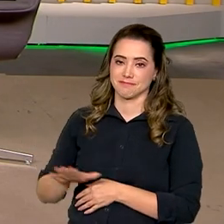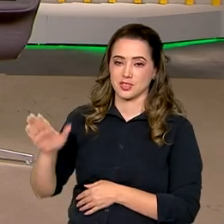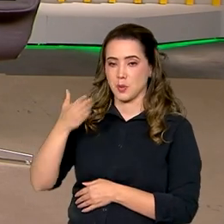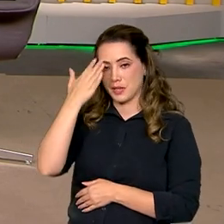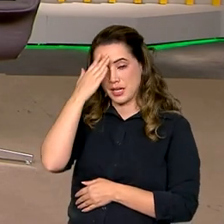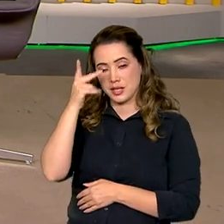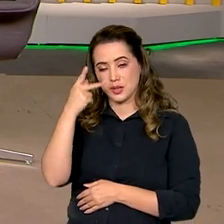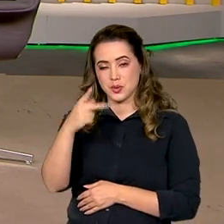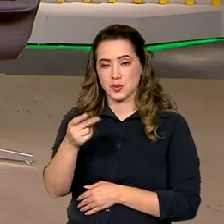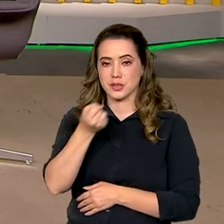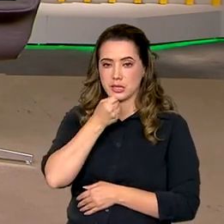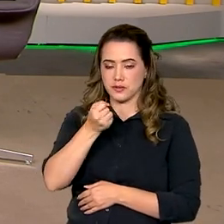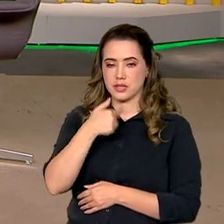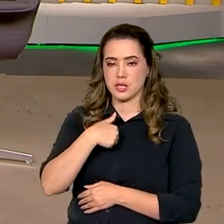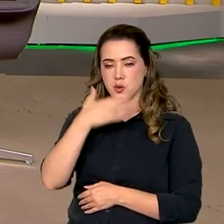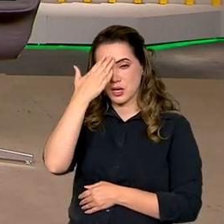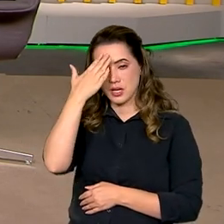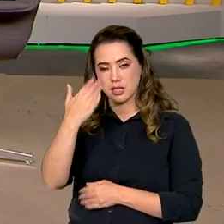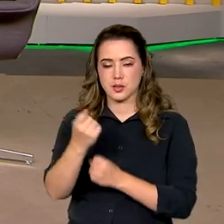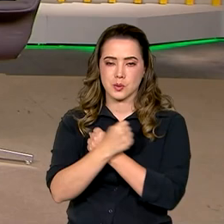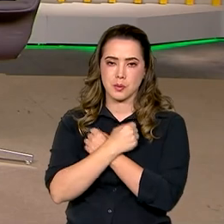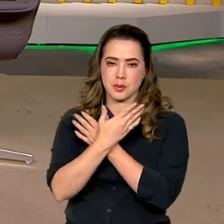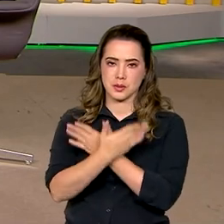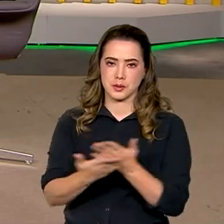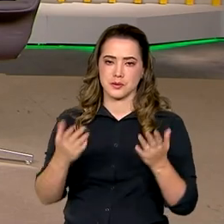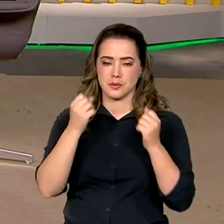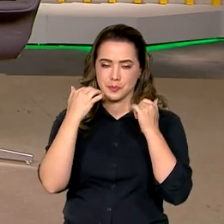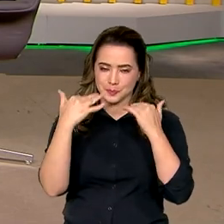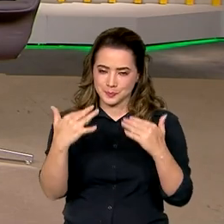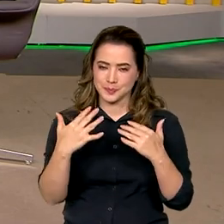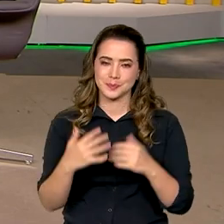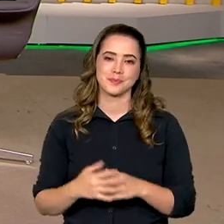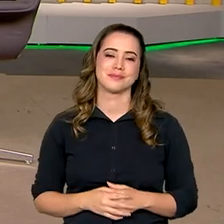sua entrevista. Eu que agradeço. Um abraço a você e a todos os telespectadores. Obrigado. Obrigado. Obrigado.